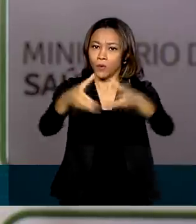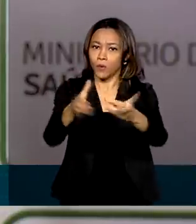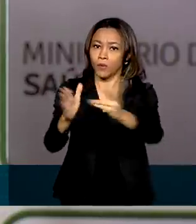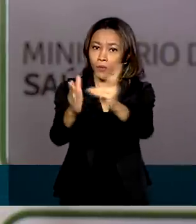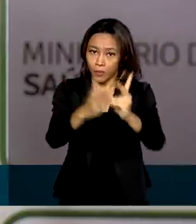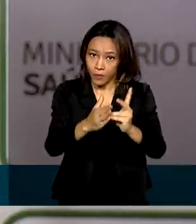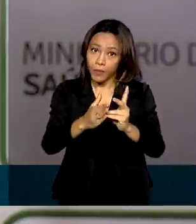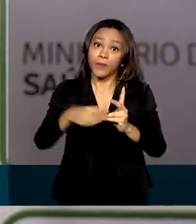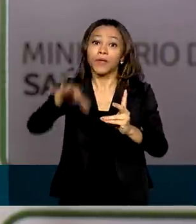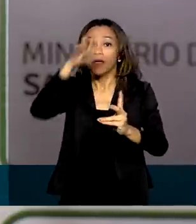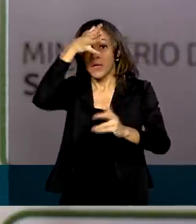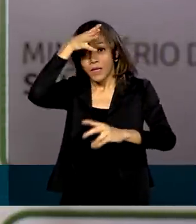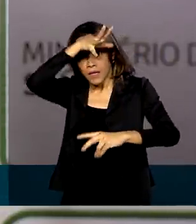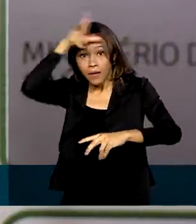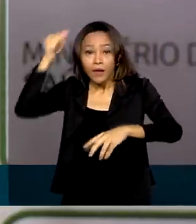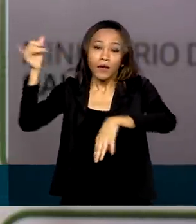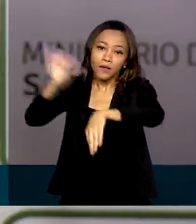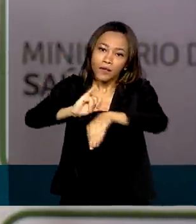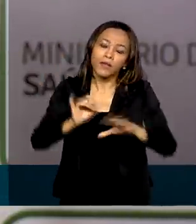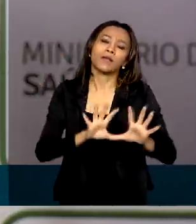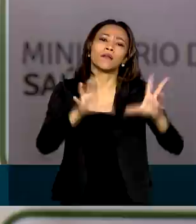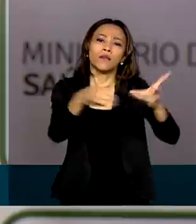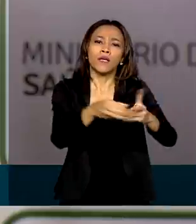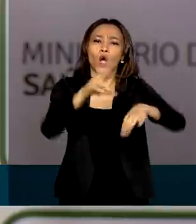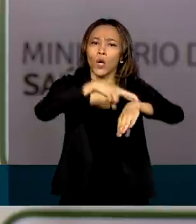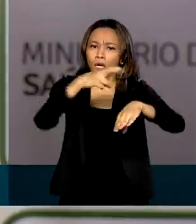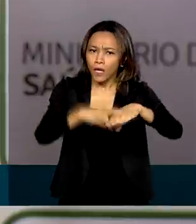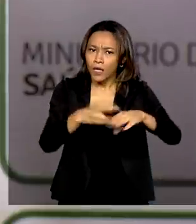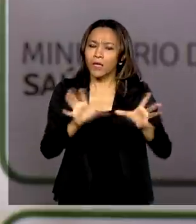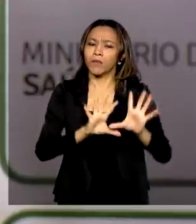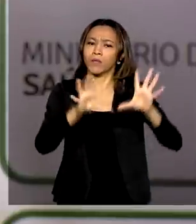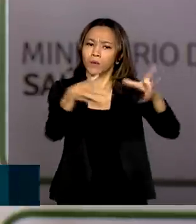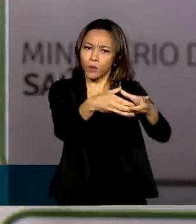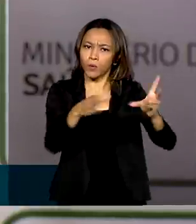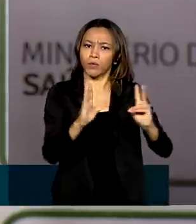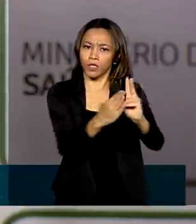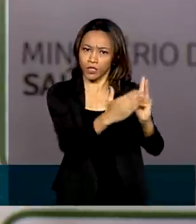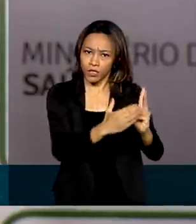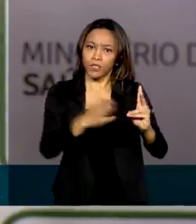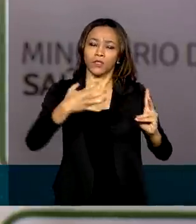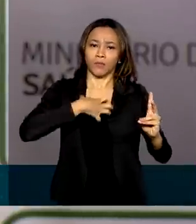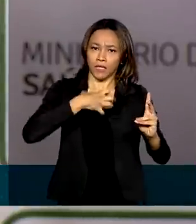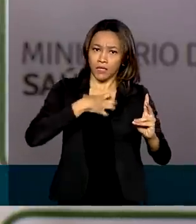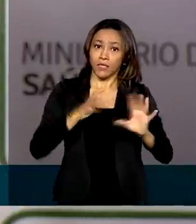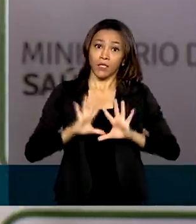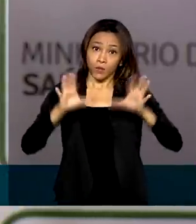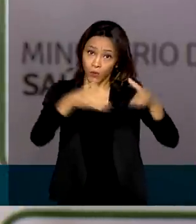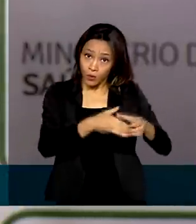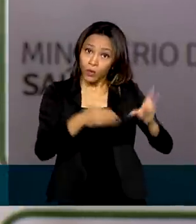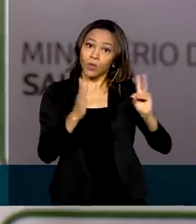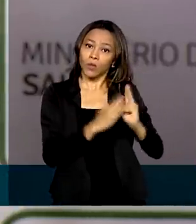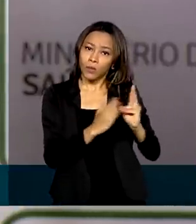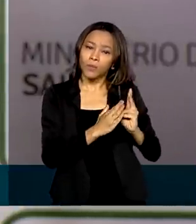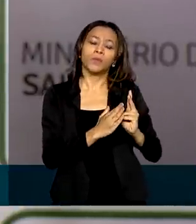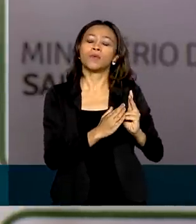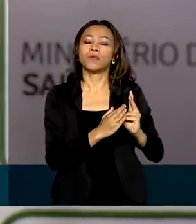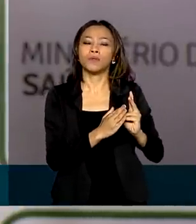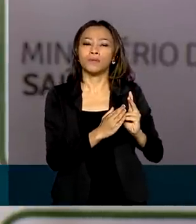Manaus, em Roraima, nos dois lados, no leste Roraima, no Yanomami, na Bahia, no distrito Potiguara,